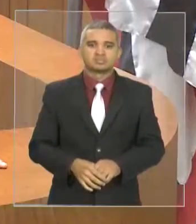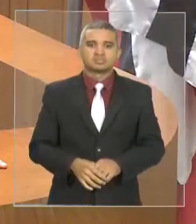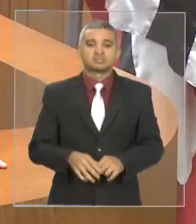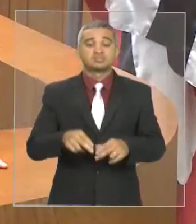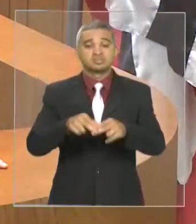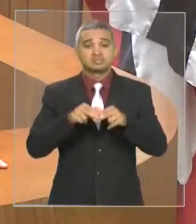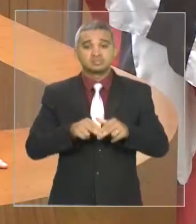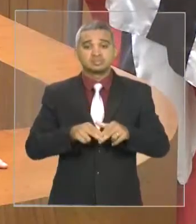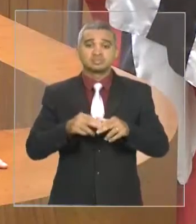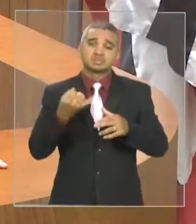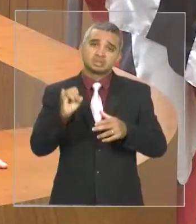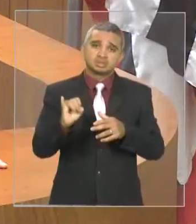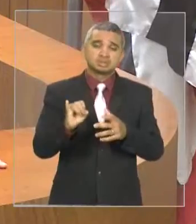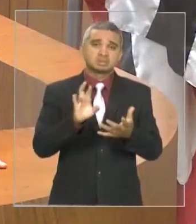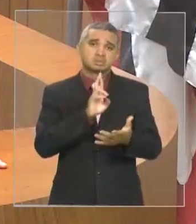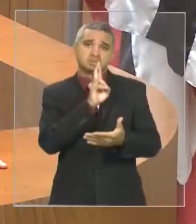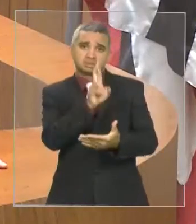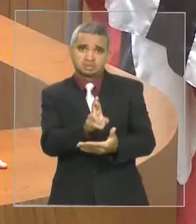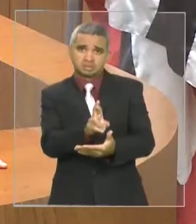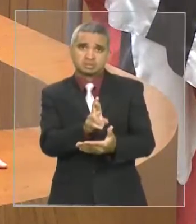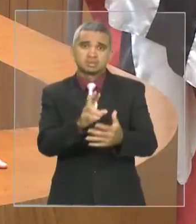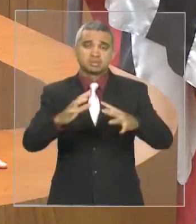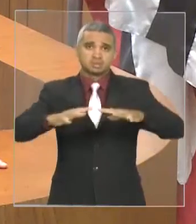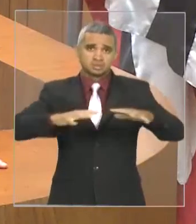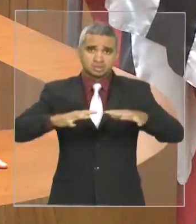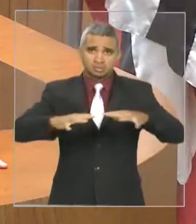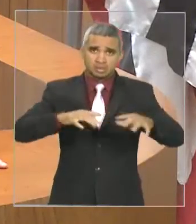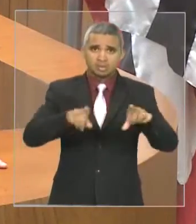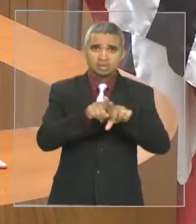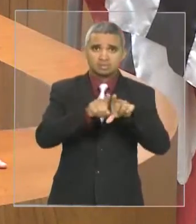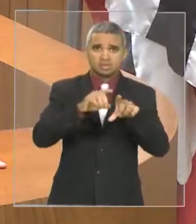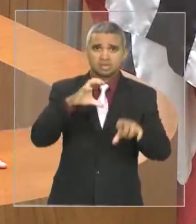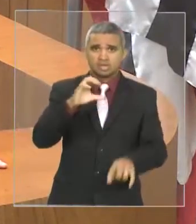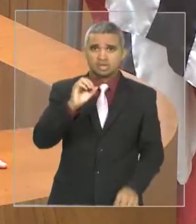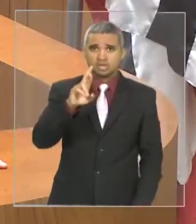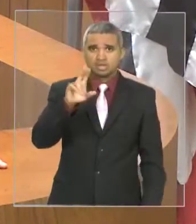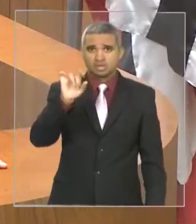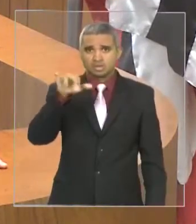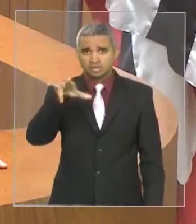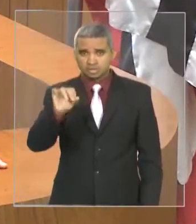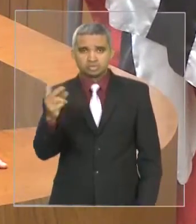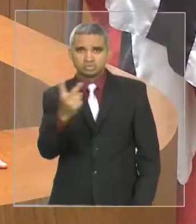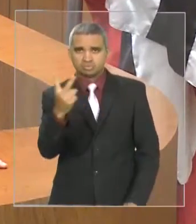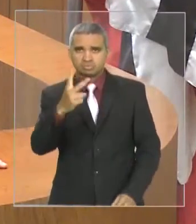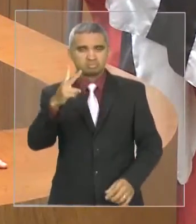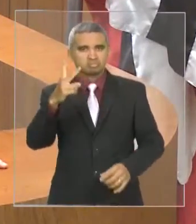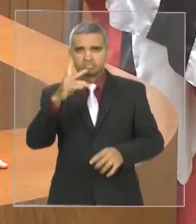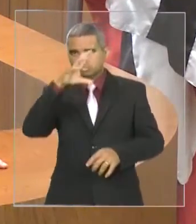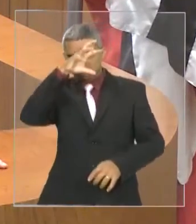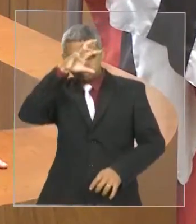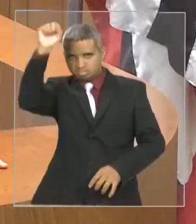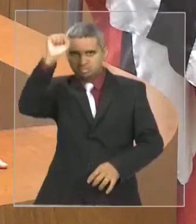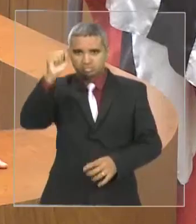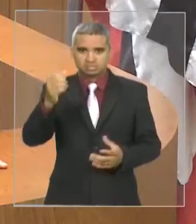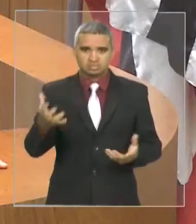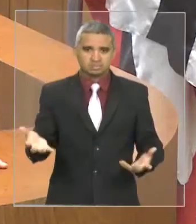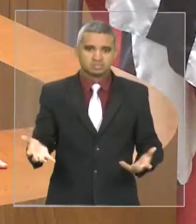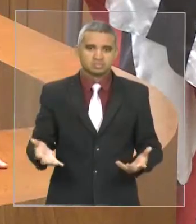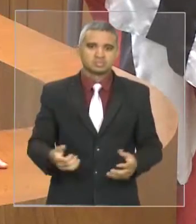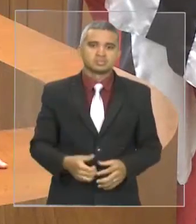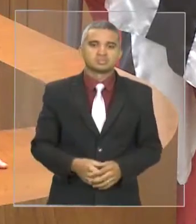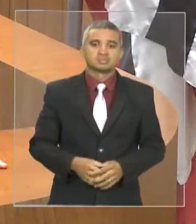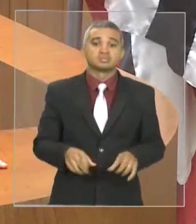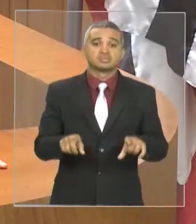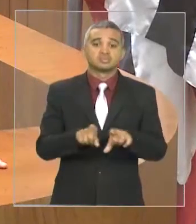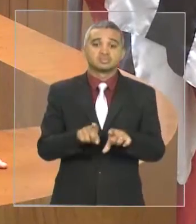independente do resultado, o Cordinho e o Sampaio são vencedores, os dois foram campeões, principalmente o Cordinho. E dizer que eu tenho primado sempre,